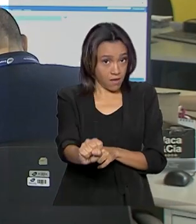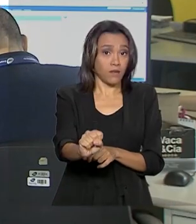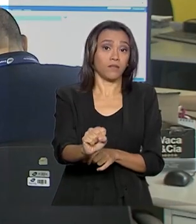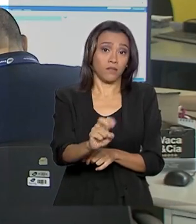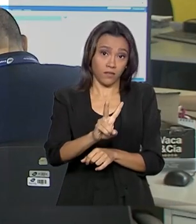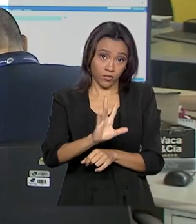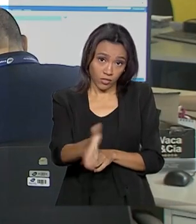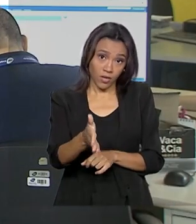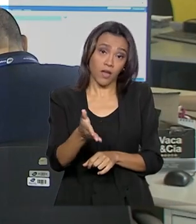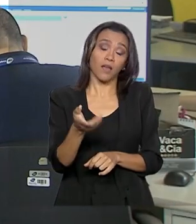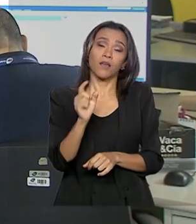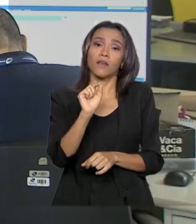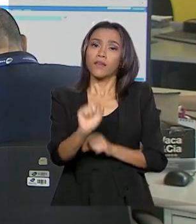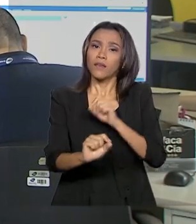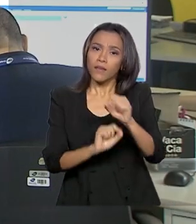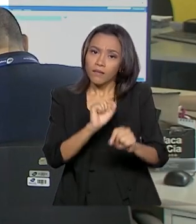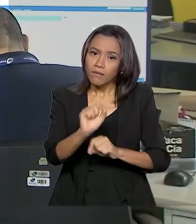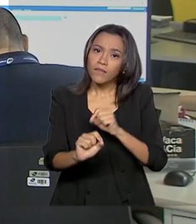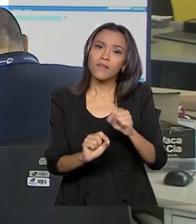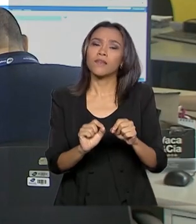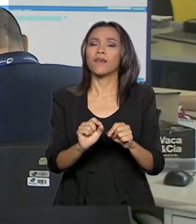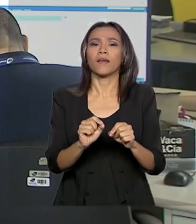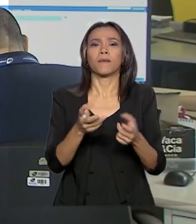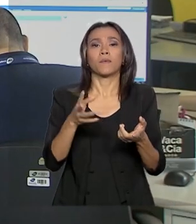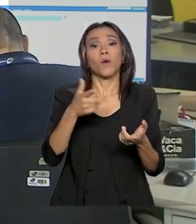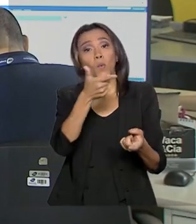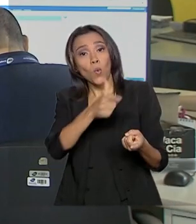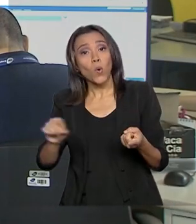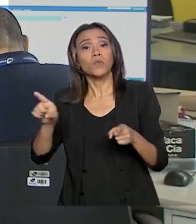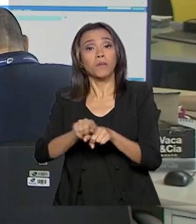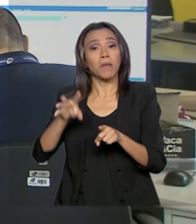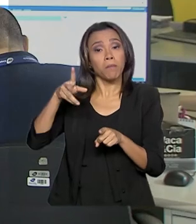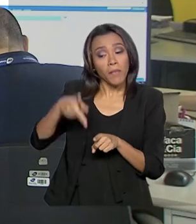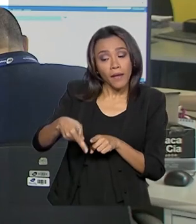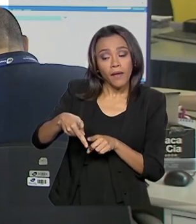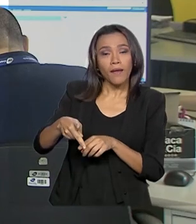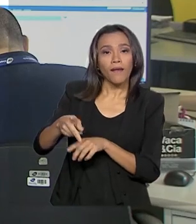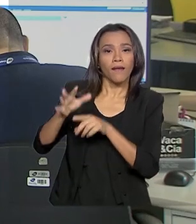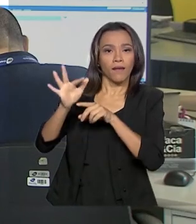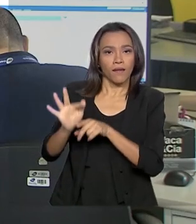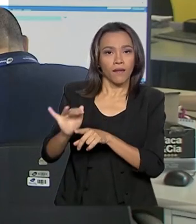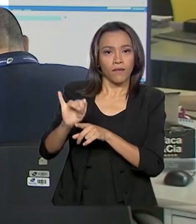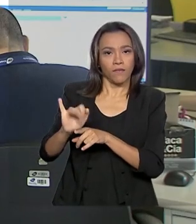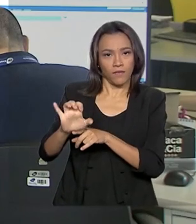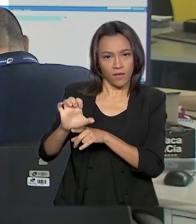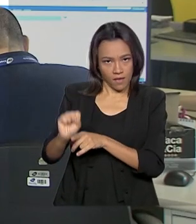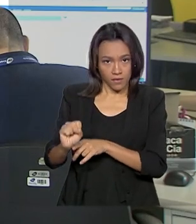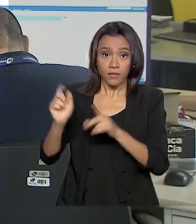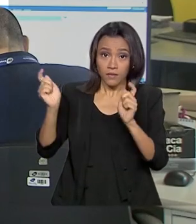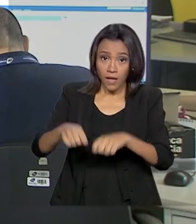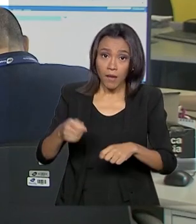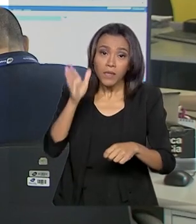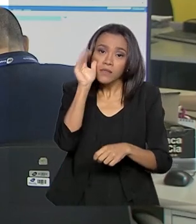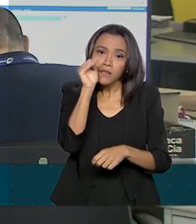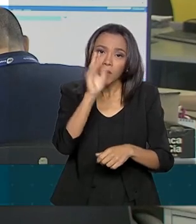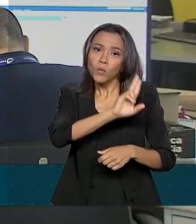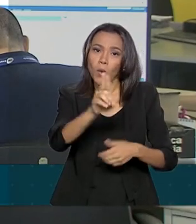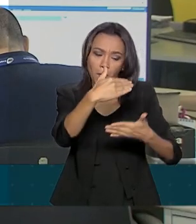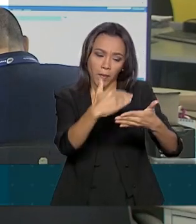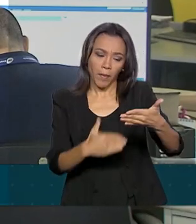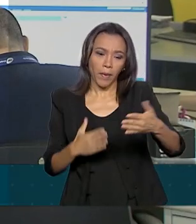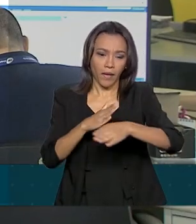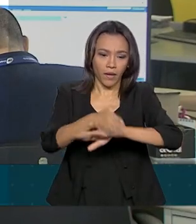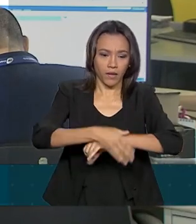para o Programa de Financiamento Estudantil, o PFIES. Vai ser possível consultar a lista no site fies.mec